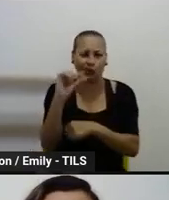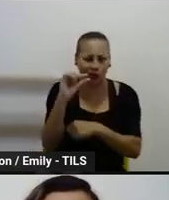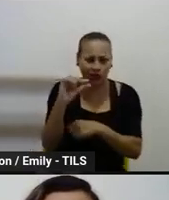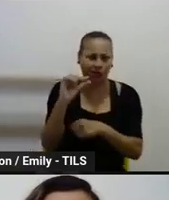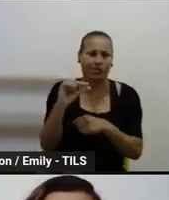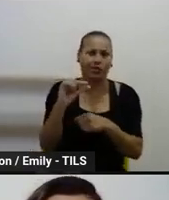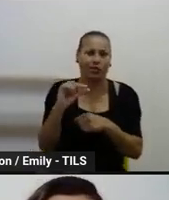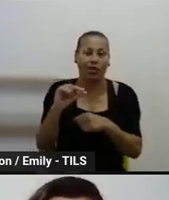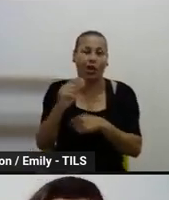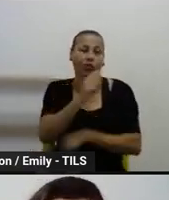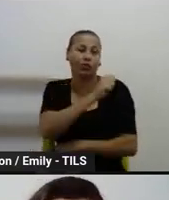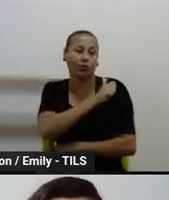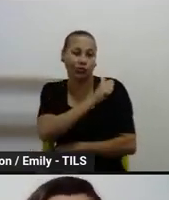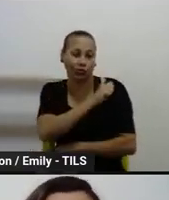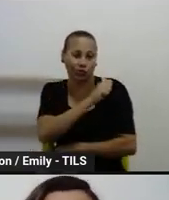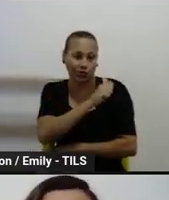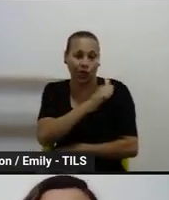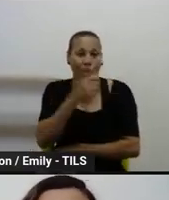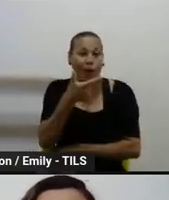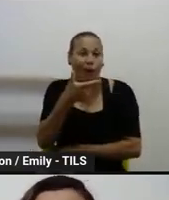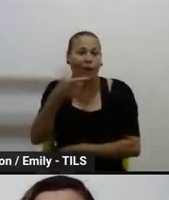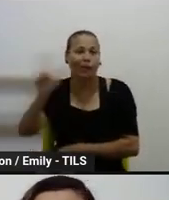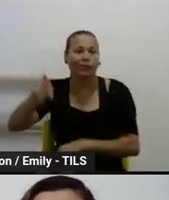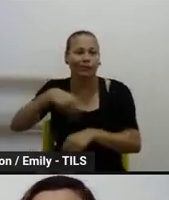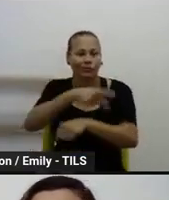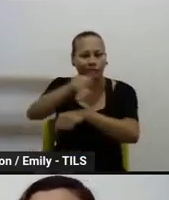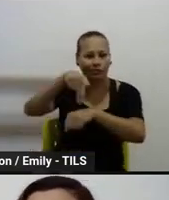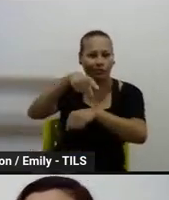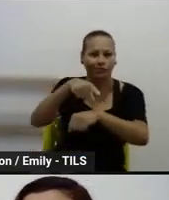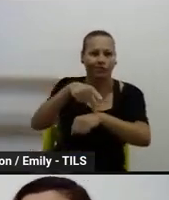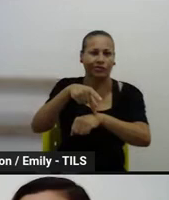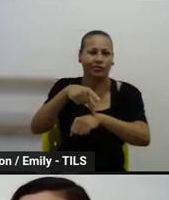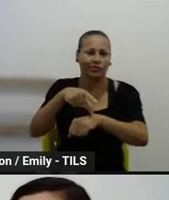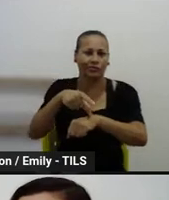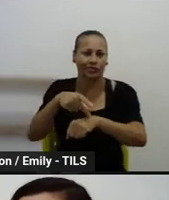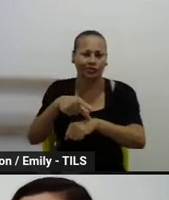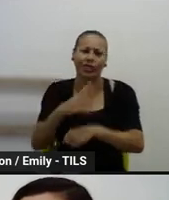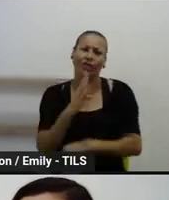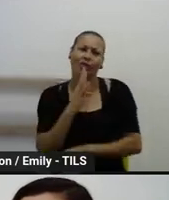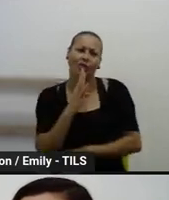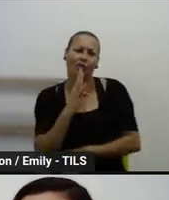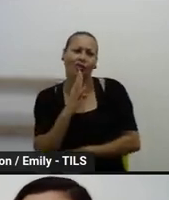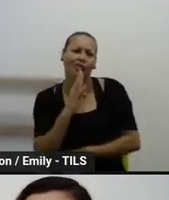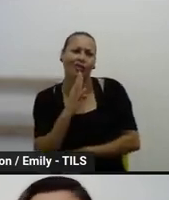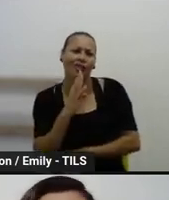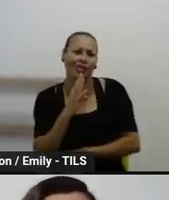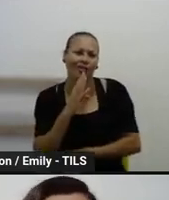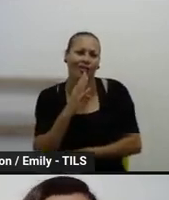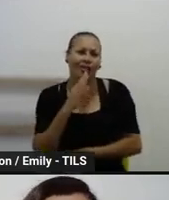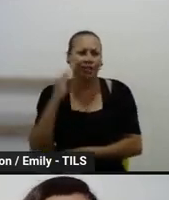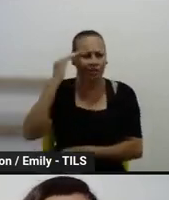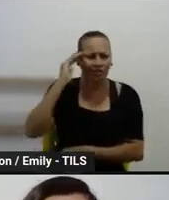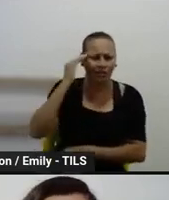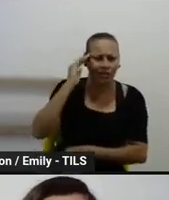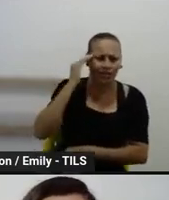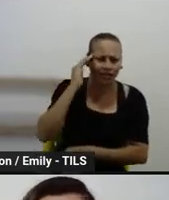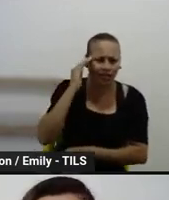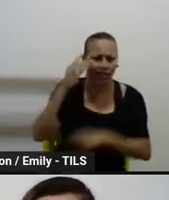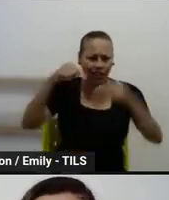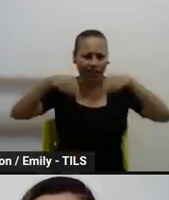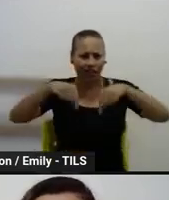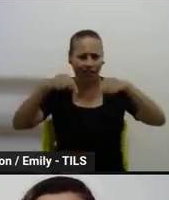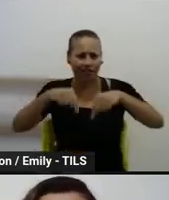dos estudantes internacionais. Eu não sei se vocês têm alunos, né, que são estudantes